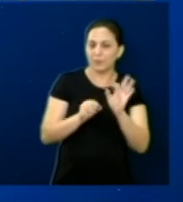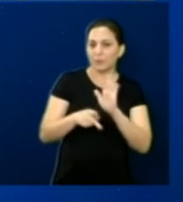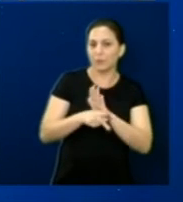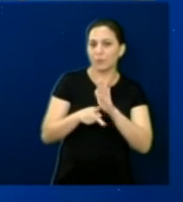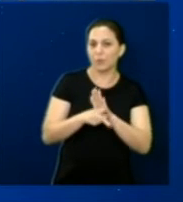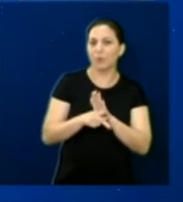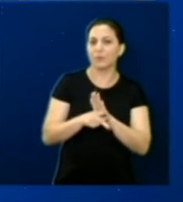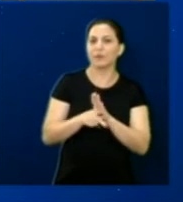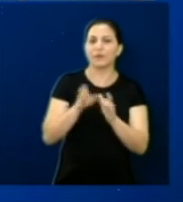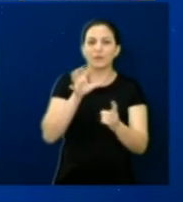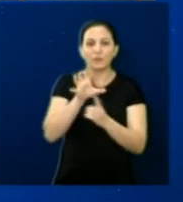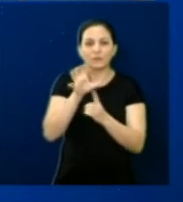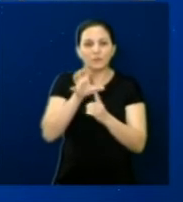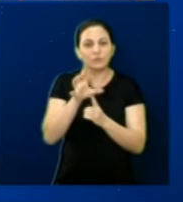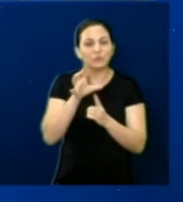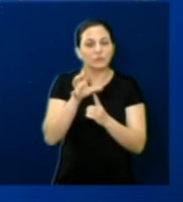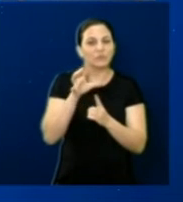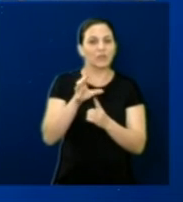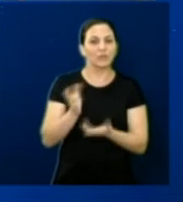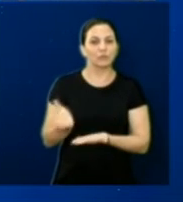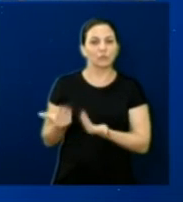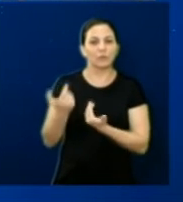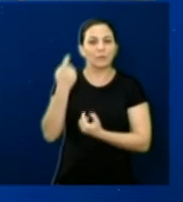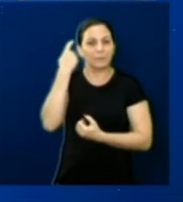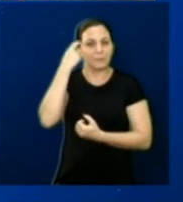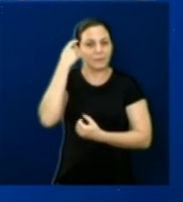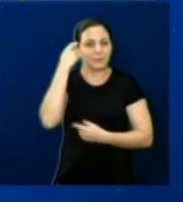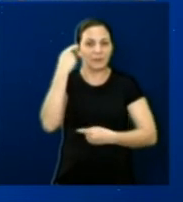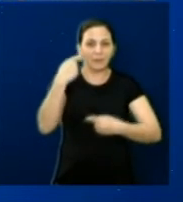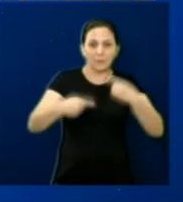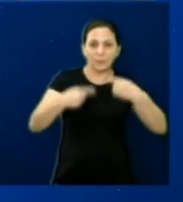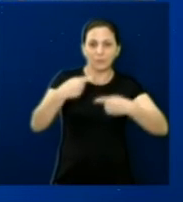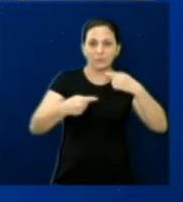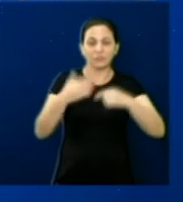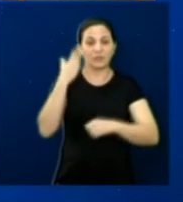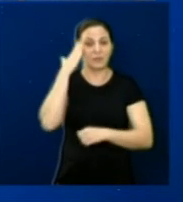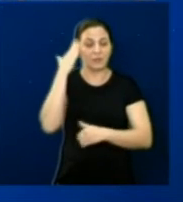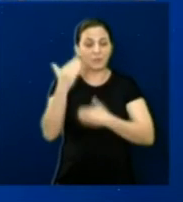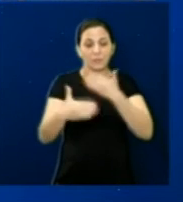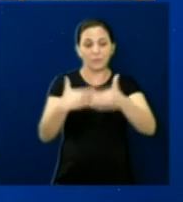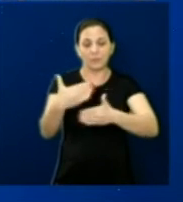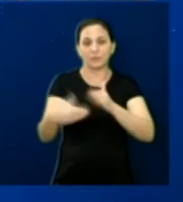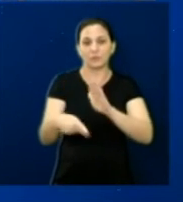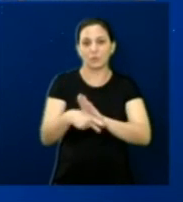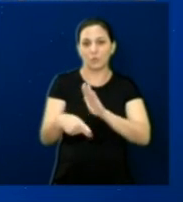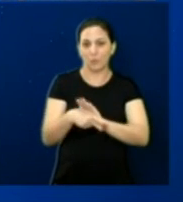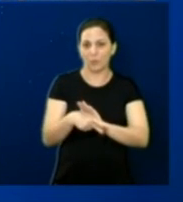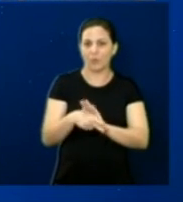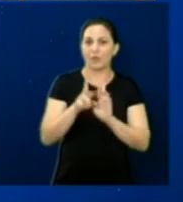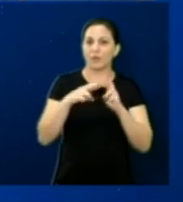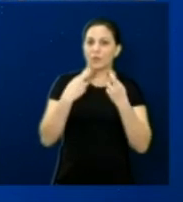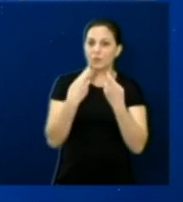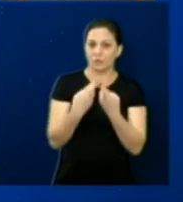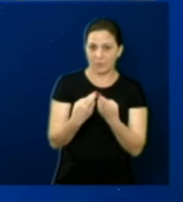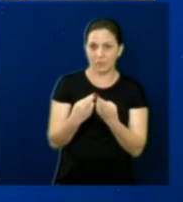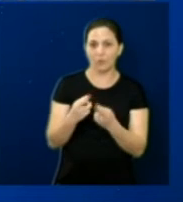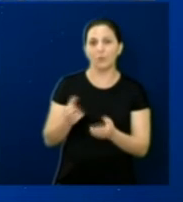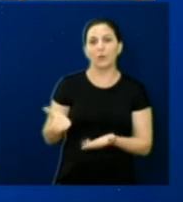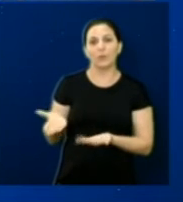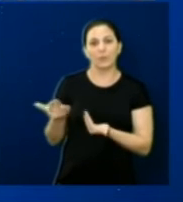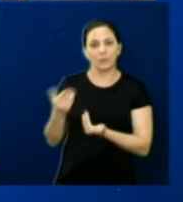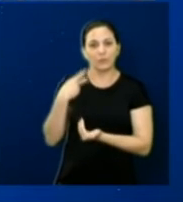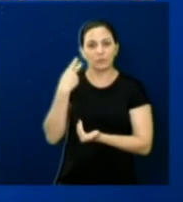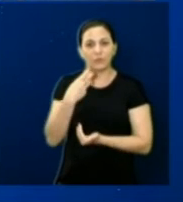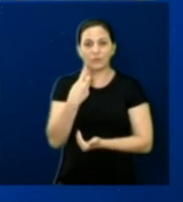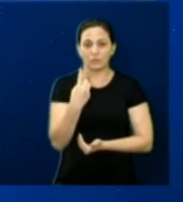fazer com que os jovens reflitam mais sobre o assunto e compreendam o processo político. A sessão do Parlamento Jovem está prevista para acontecer no dia